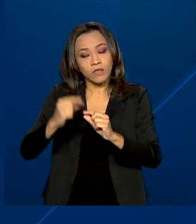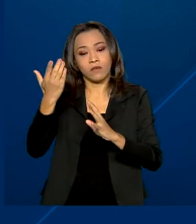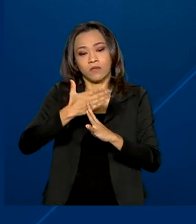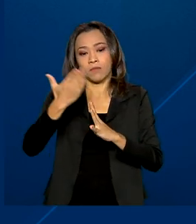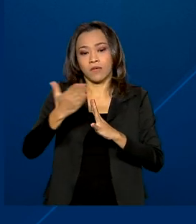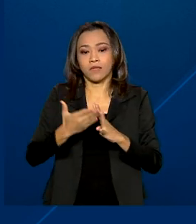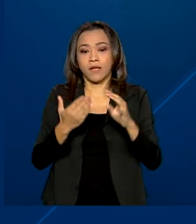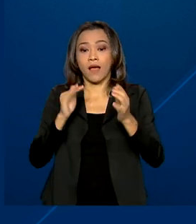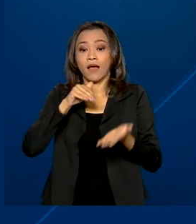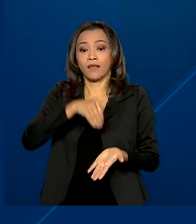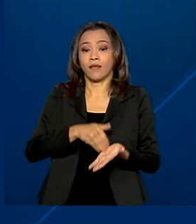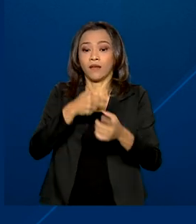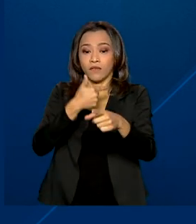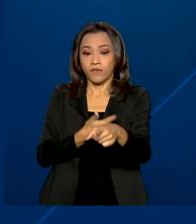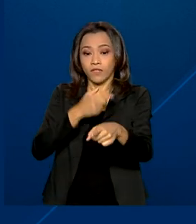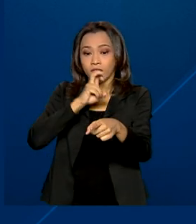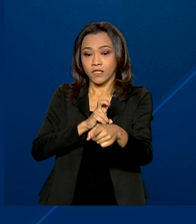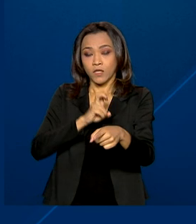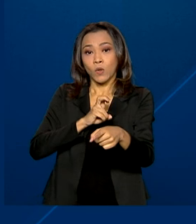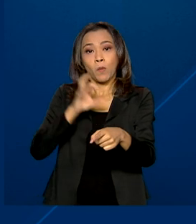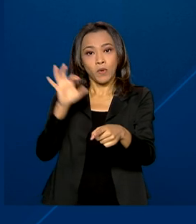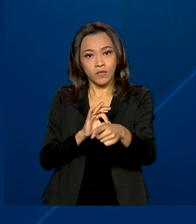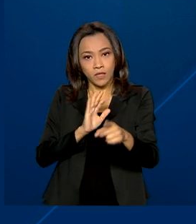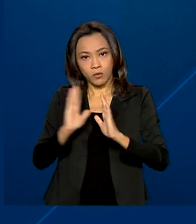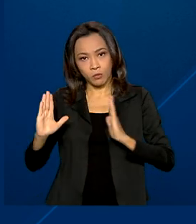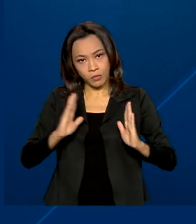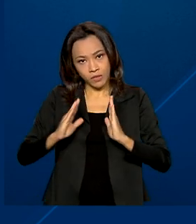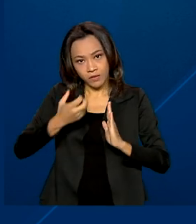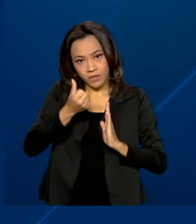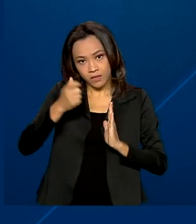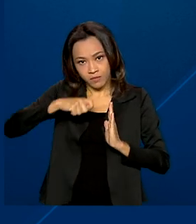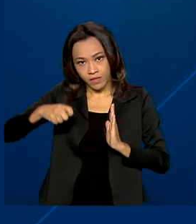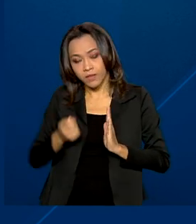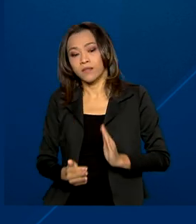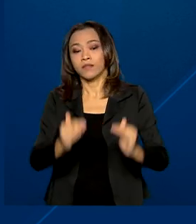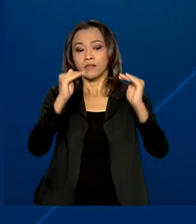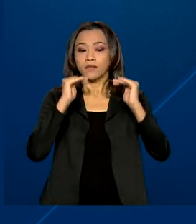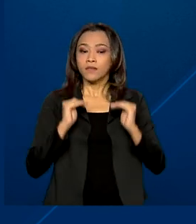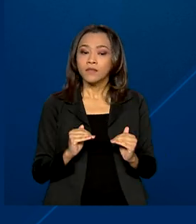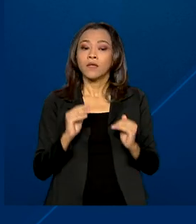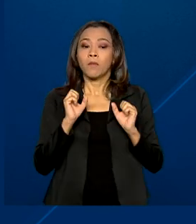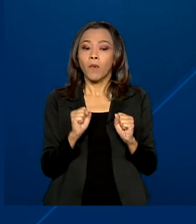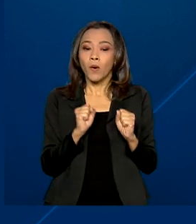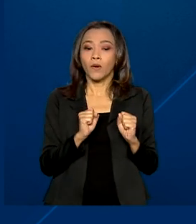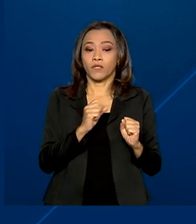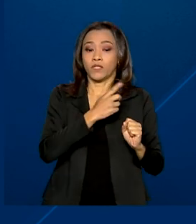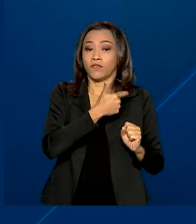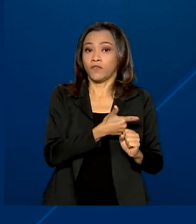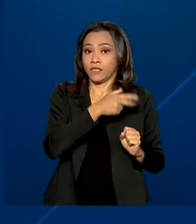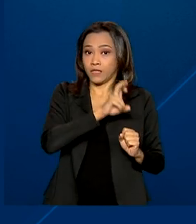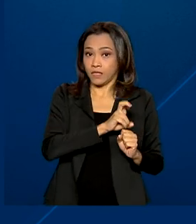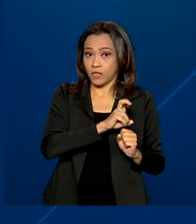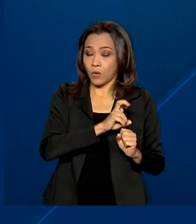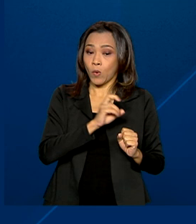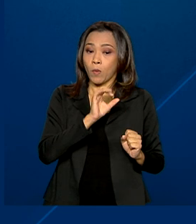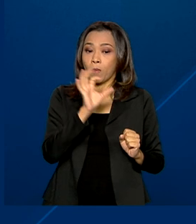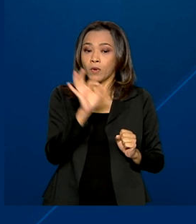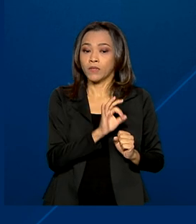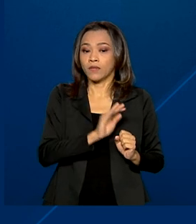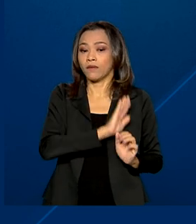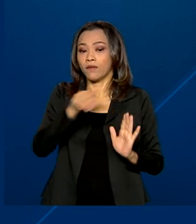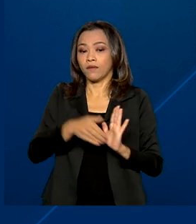25% por seis meses. Os mutuários também podem reduzir entre 25% e